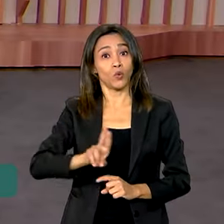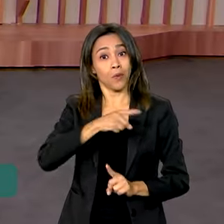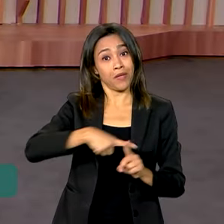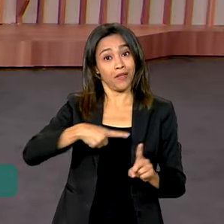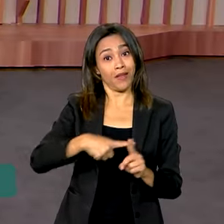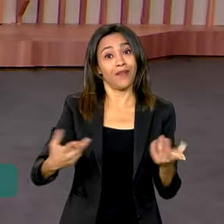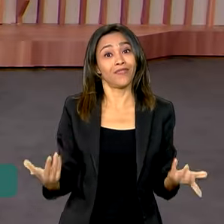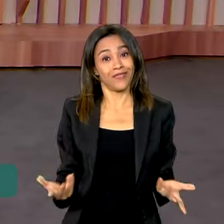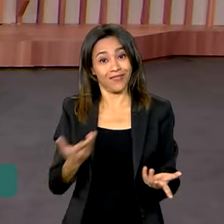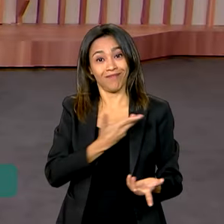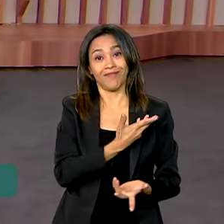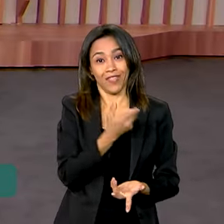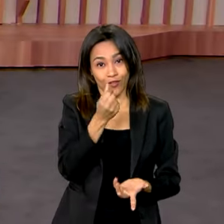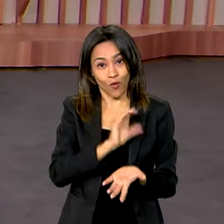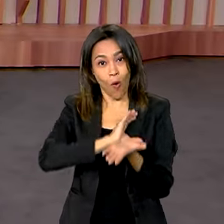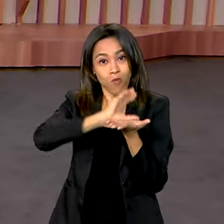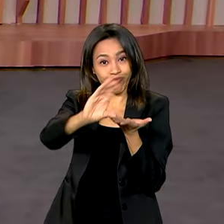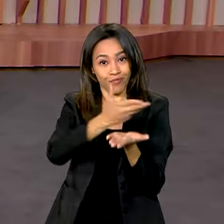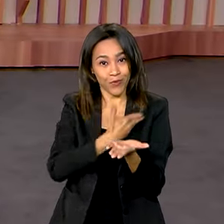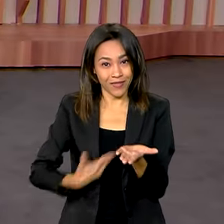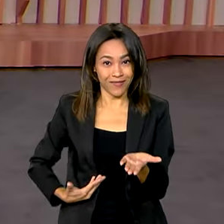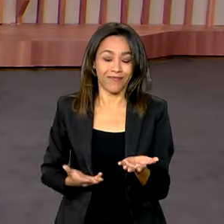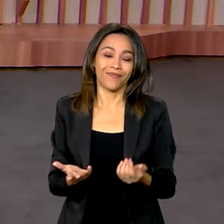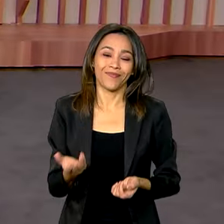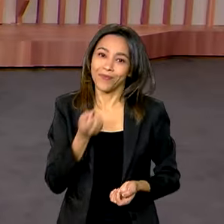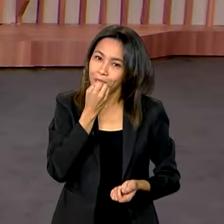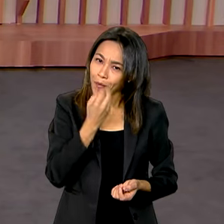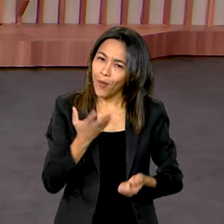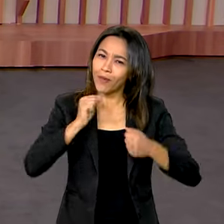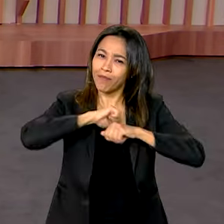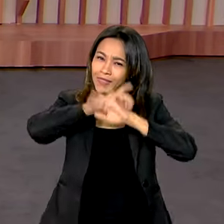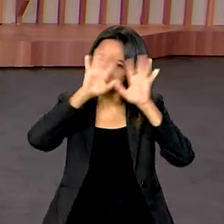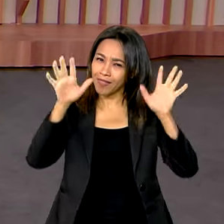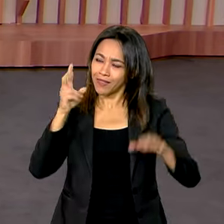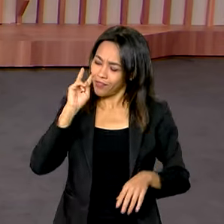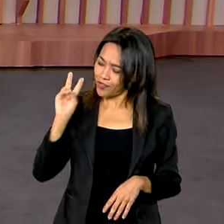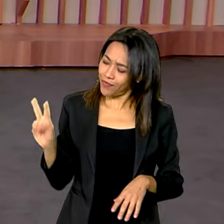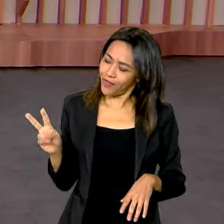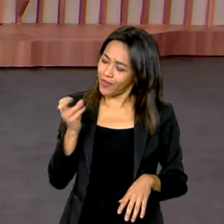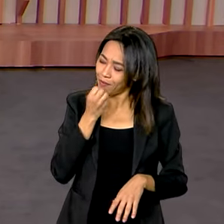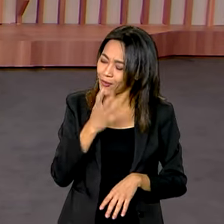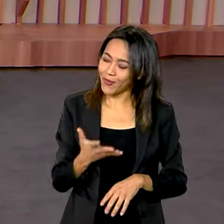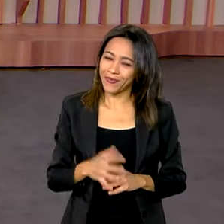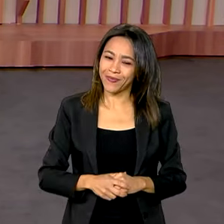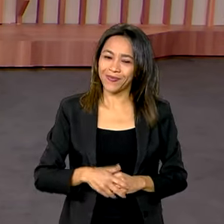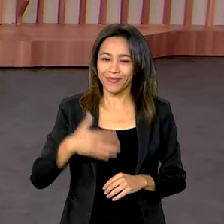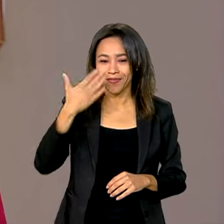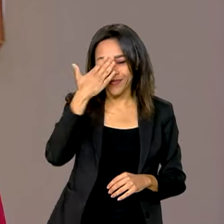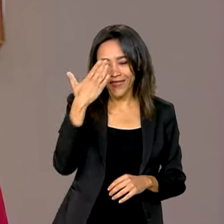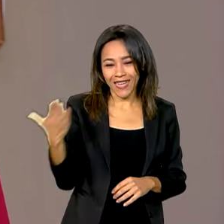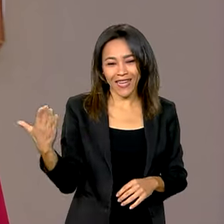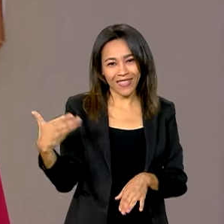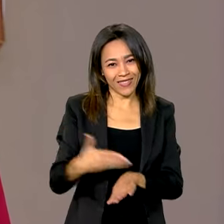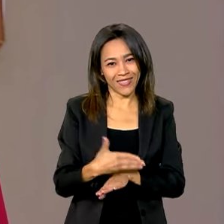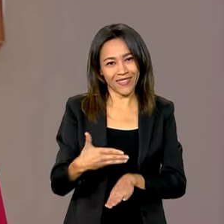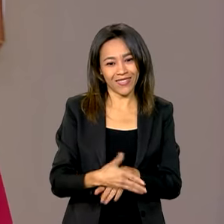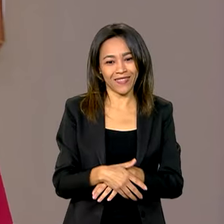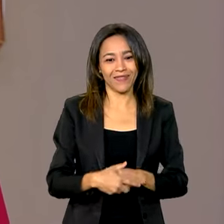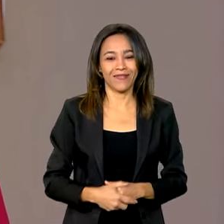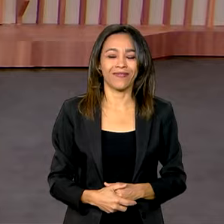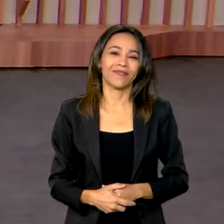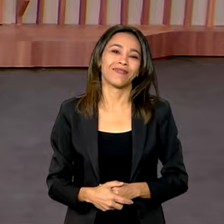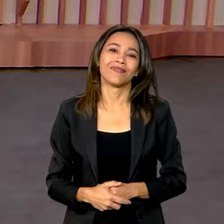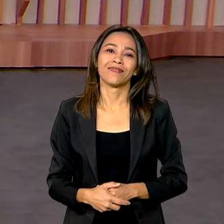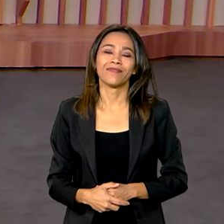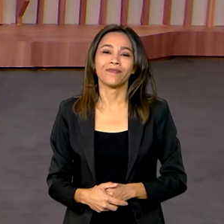isso, muito esclarecedor o programa de hoje, né, Karine? Demais, Natália. Gostei de te ver aqui hoje, viu? Obrigada. Muito obrigada também pela participação, viu? Um beijo.